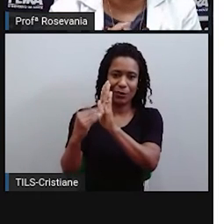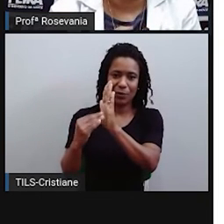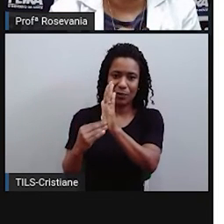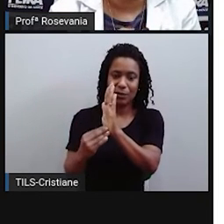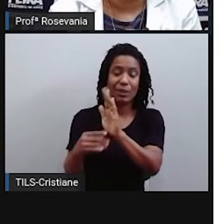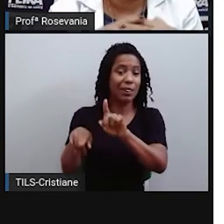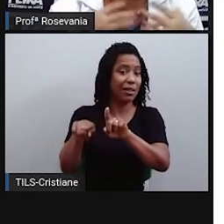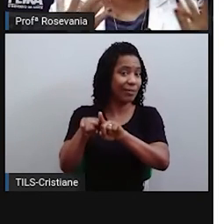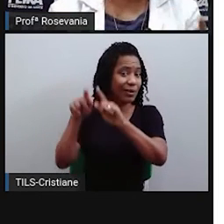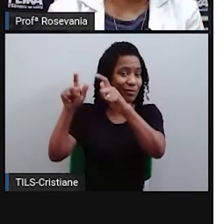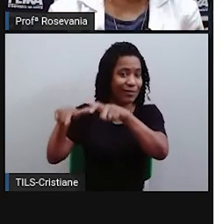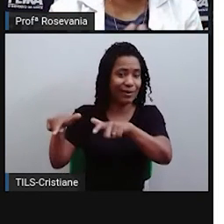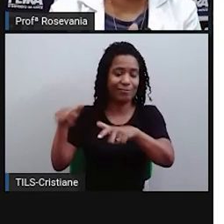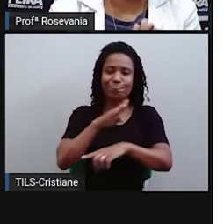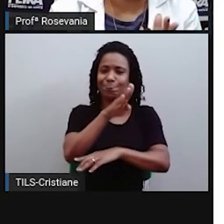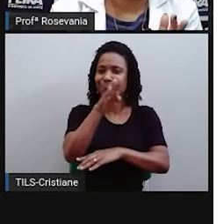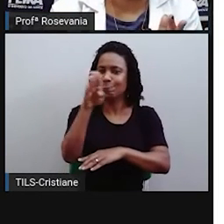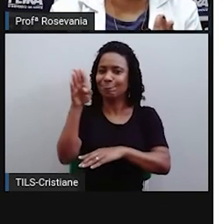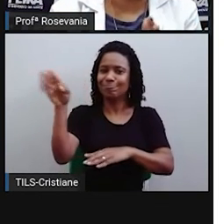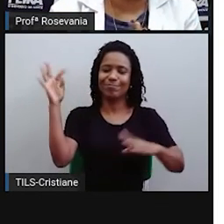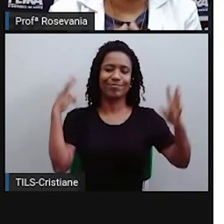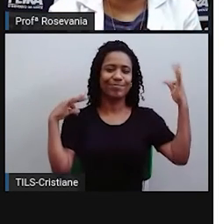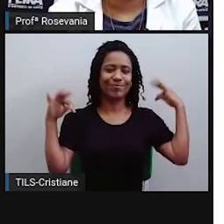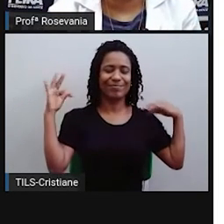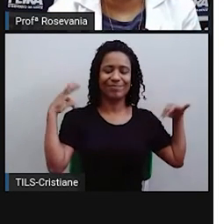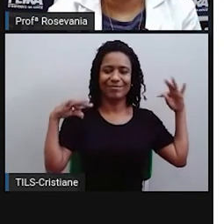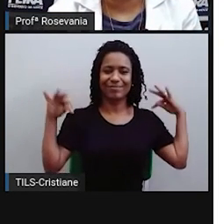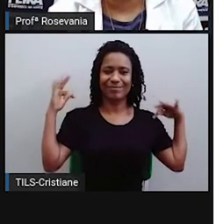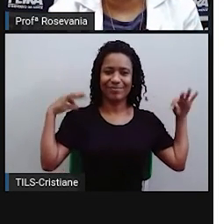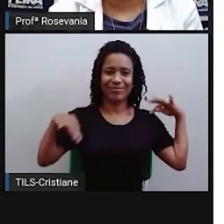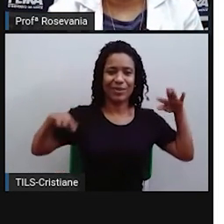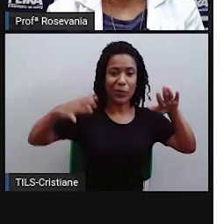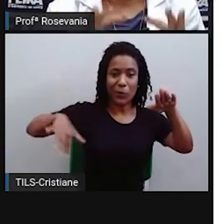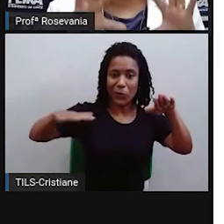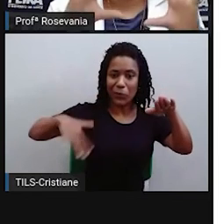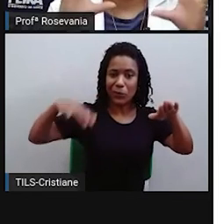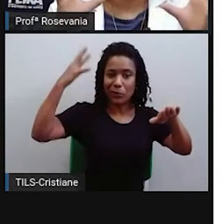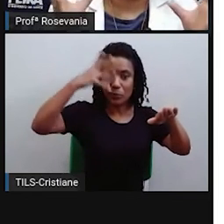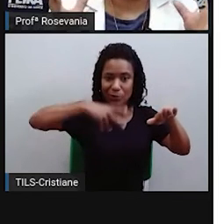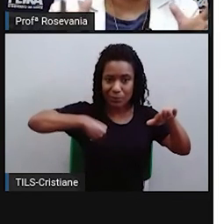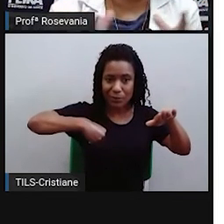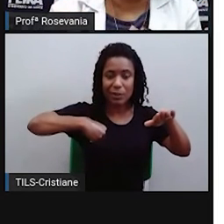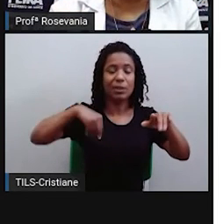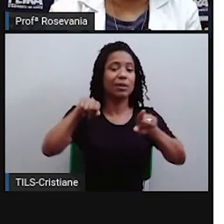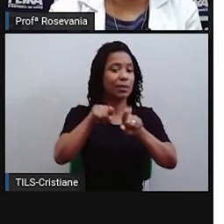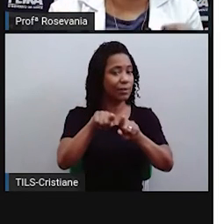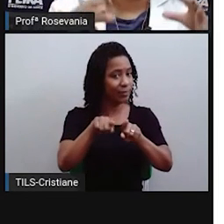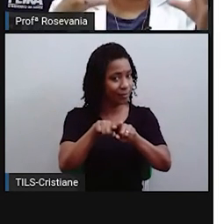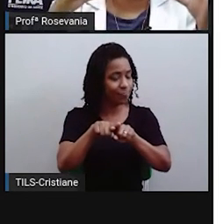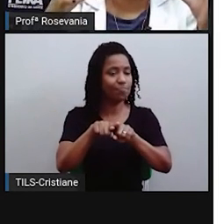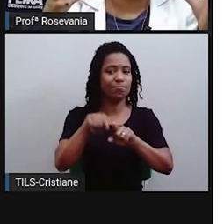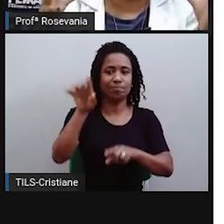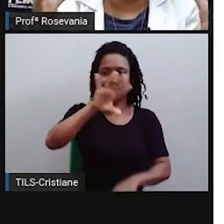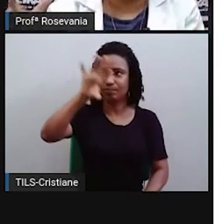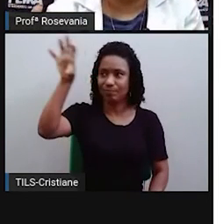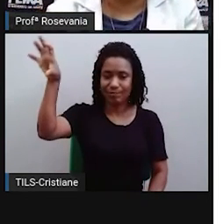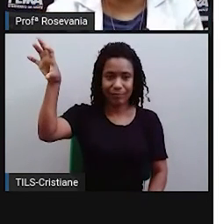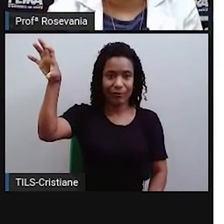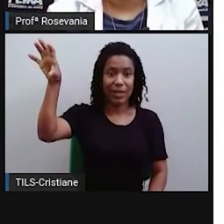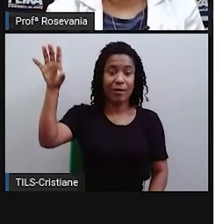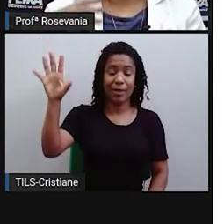atenção muito nessa região pelas belas paisagens naturais que nós temos aí. Já o Centro-Sul, coração